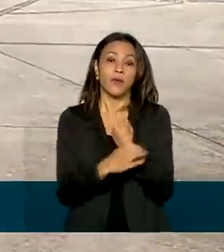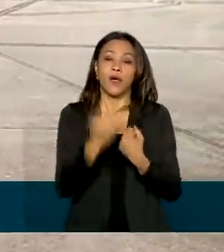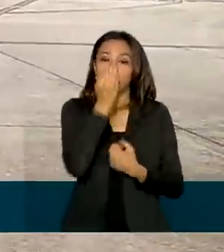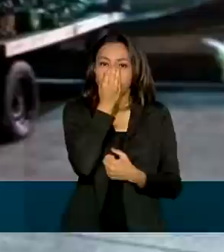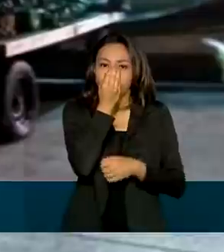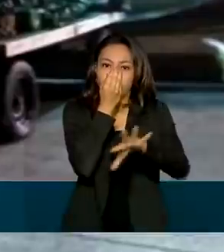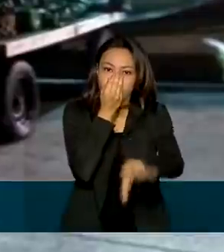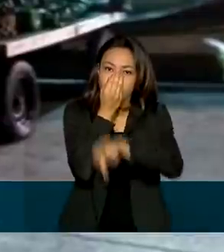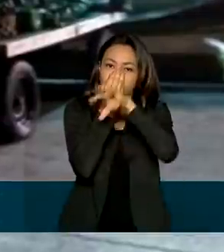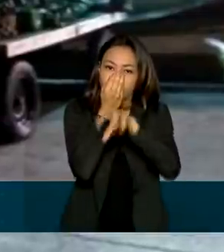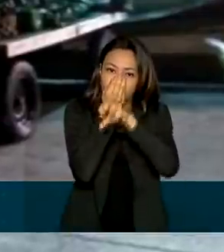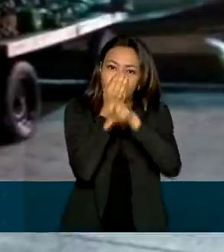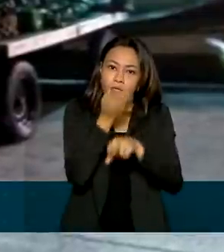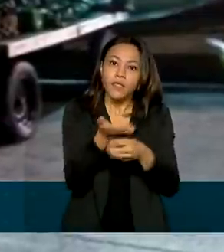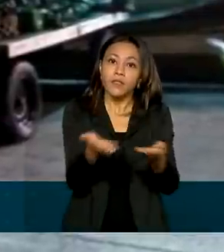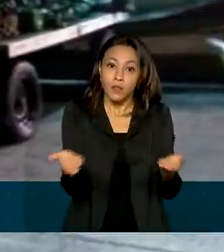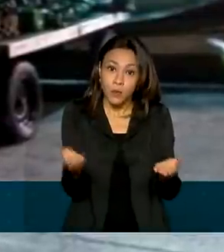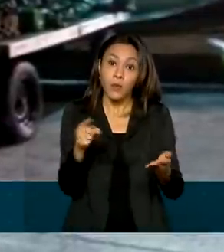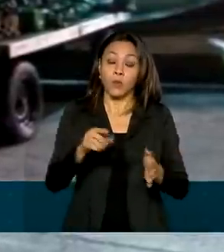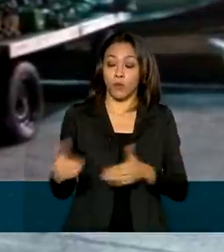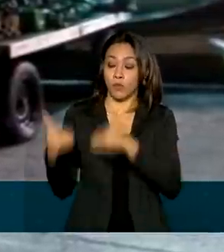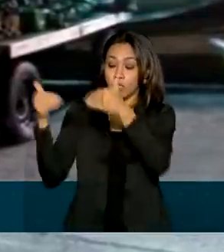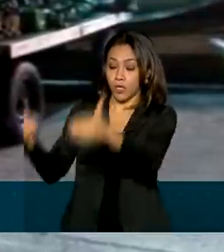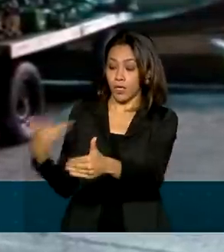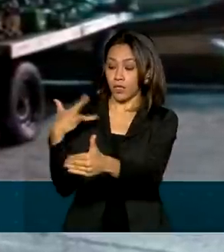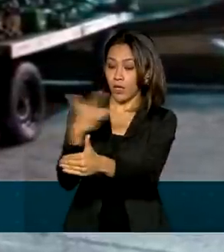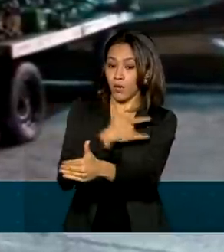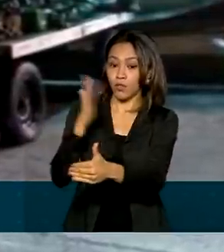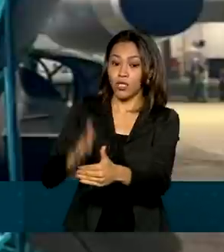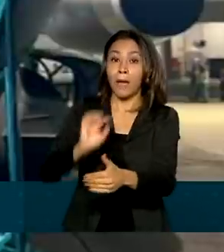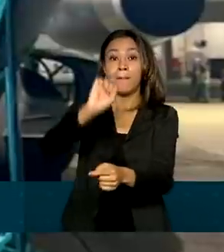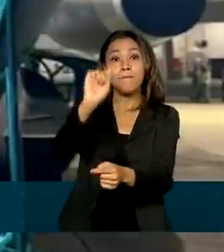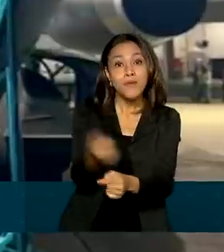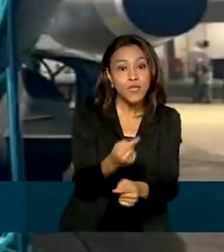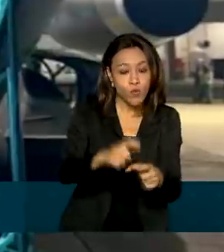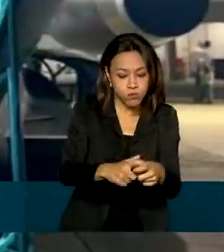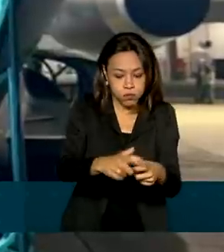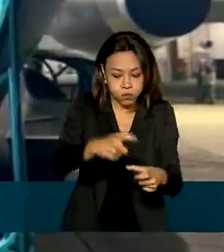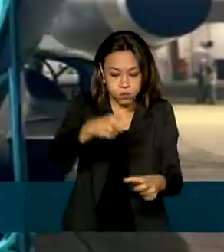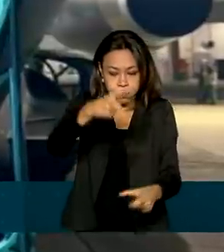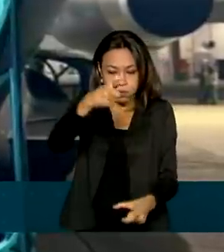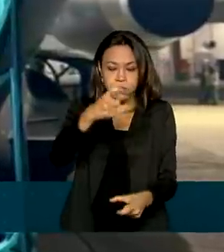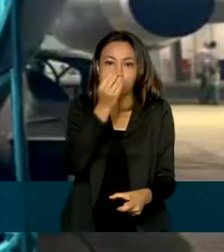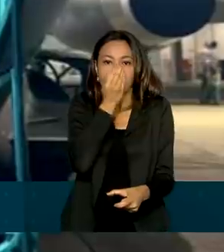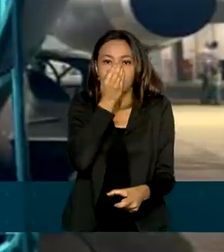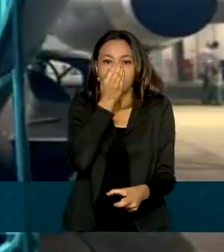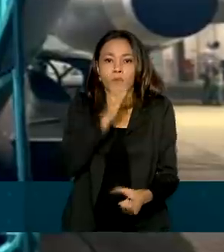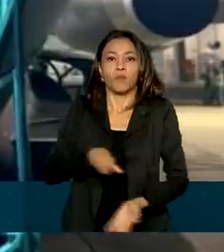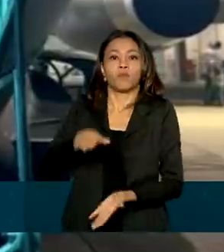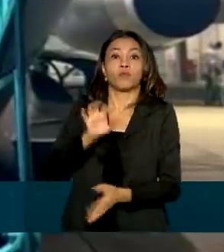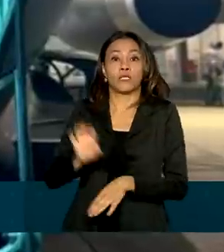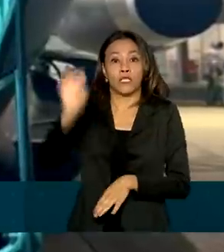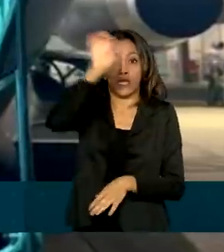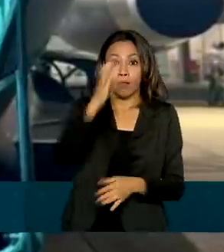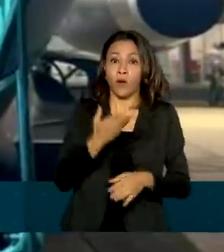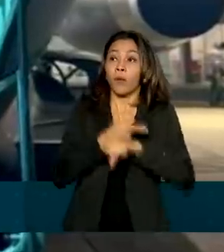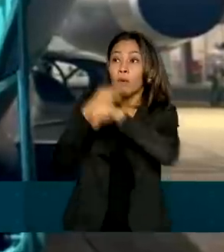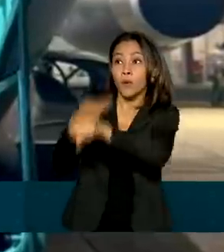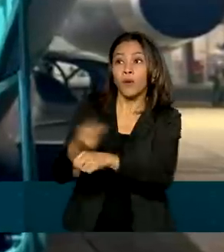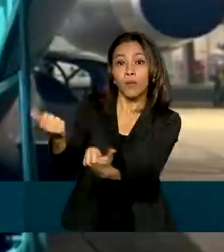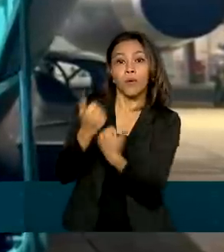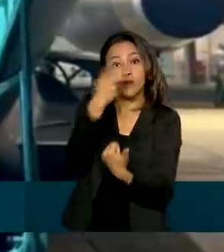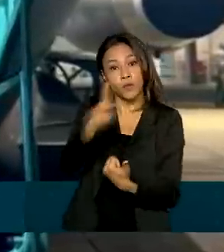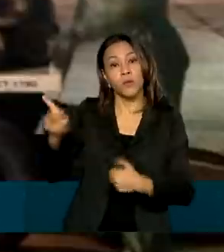oxigênio medicinal, o Ministério já distribuiu mil cilindros aos estados. Agora busca apoio de outros países